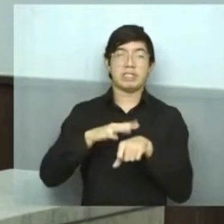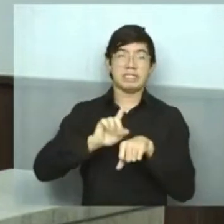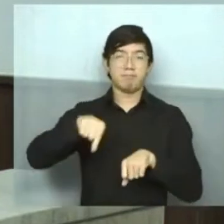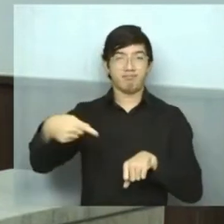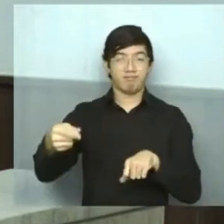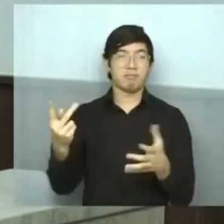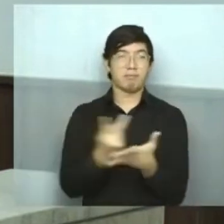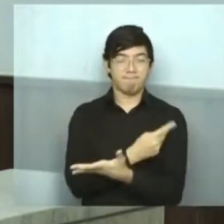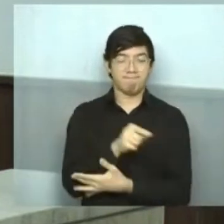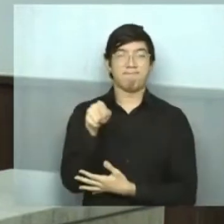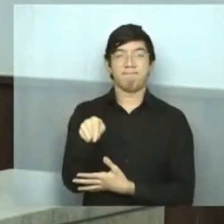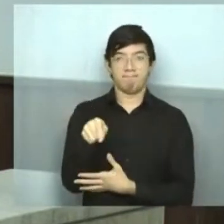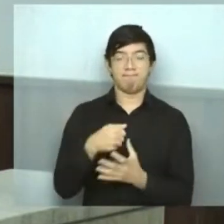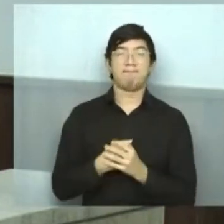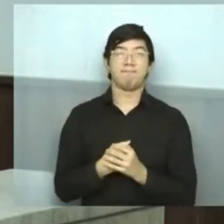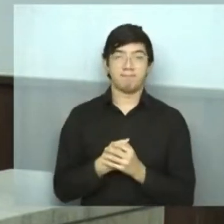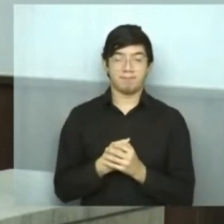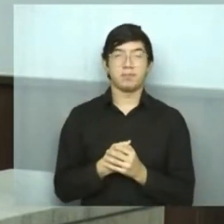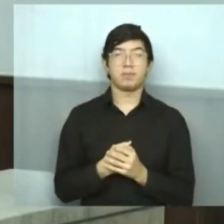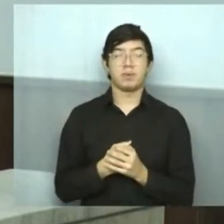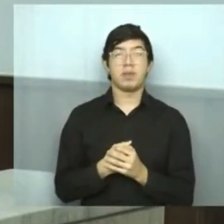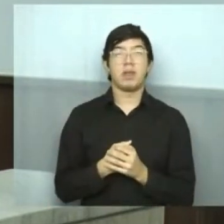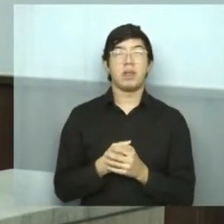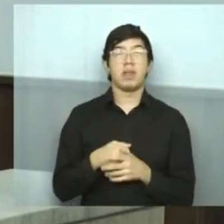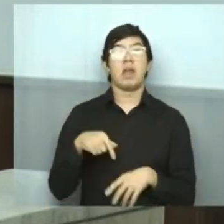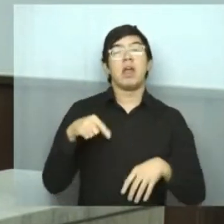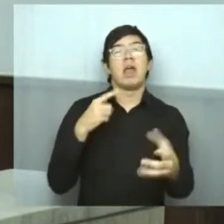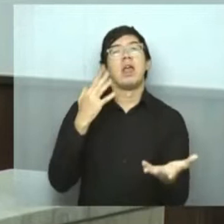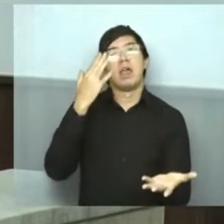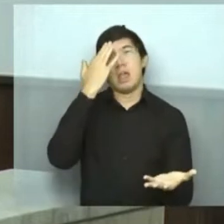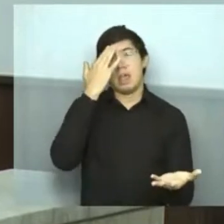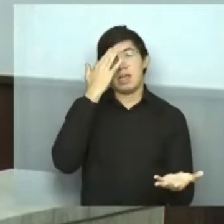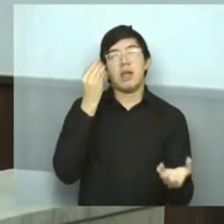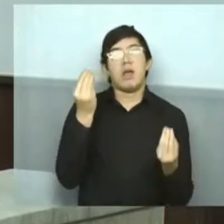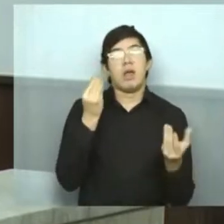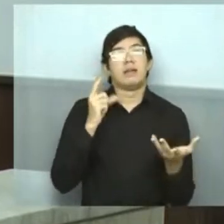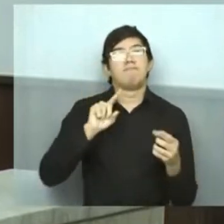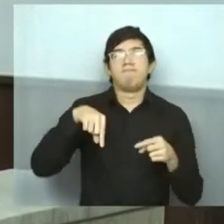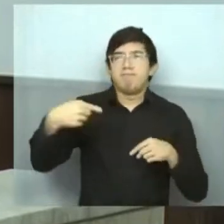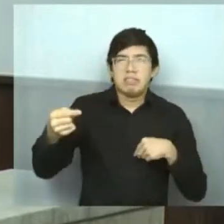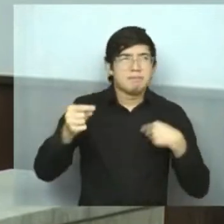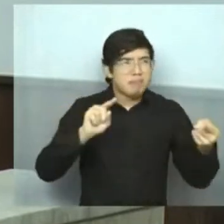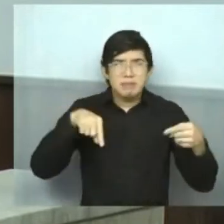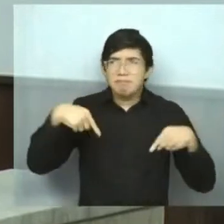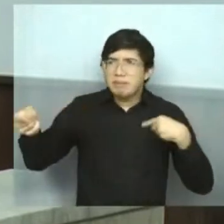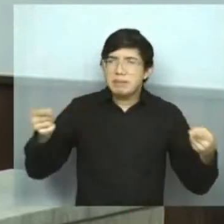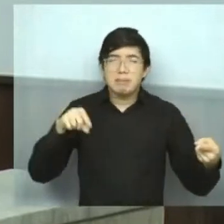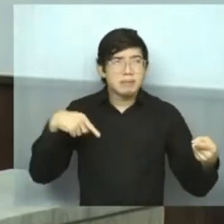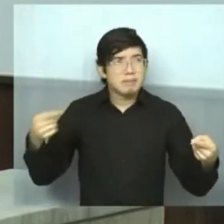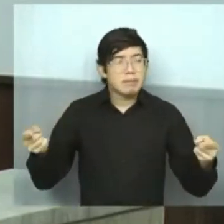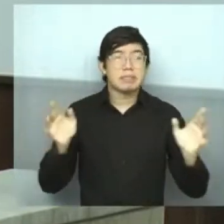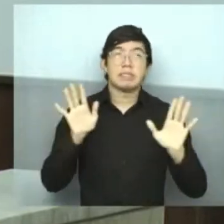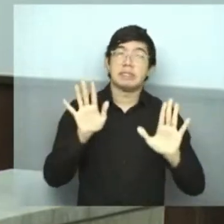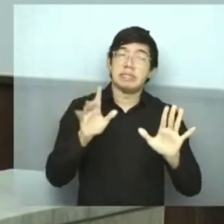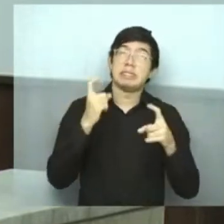tem uma grande dificuldade hoje de compreender a via de transmissão dessa doença, mas a gente tem se preocupado